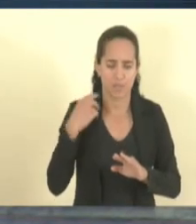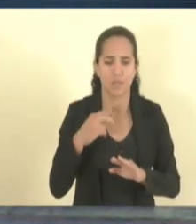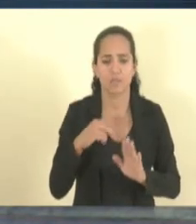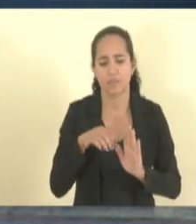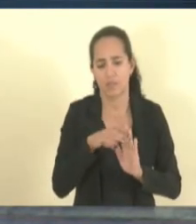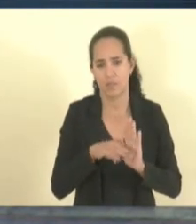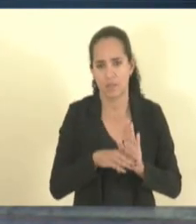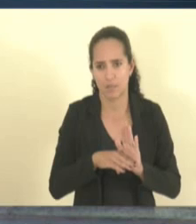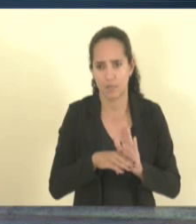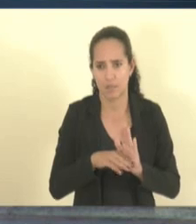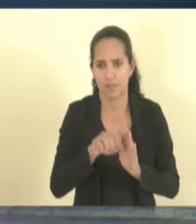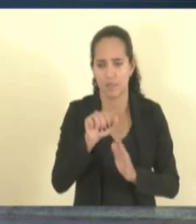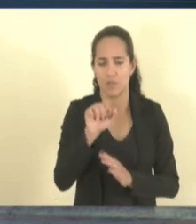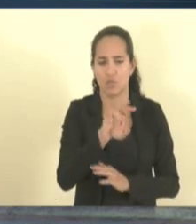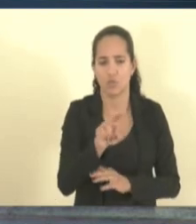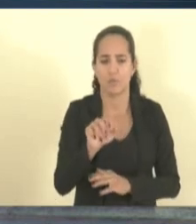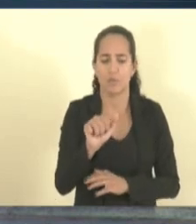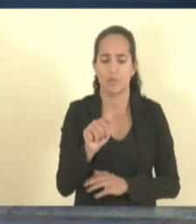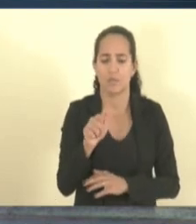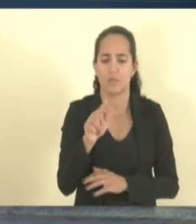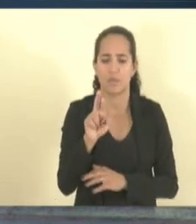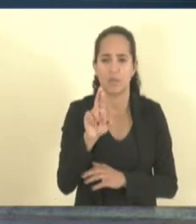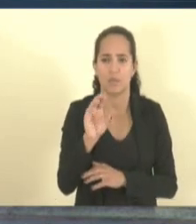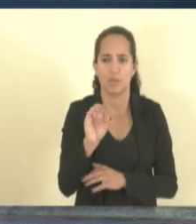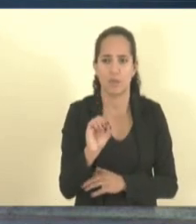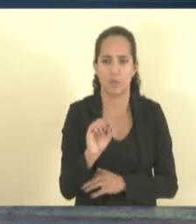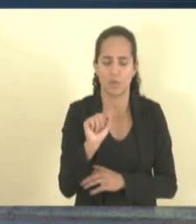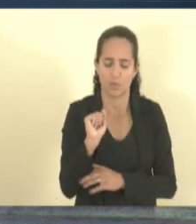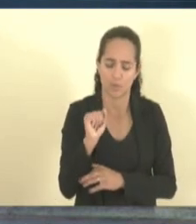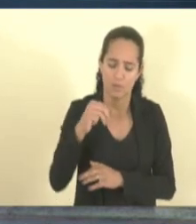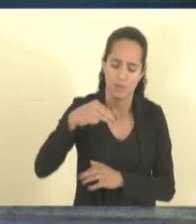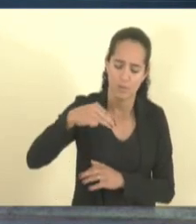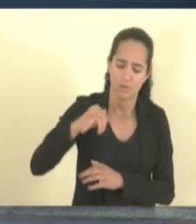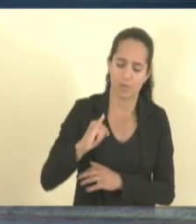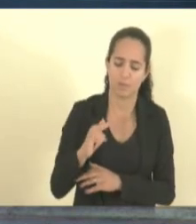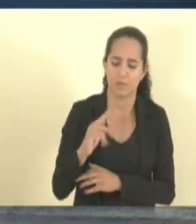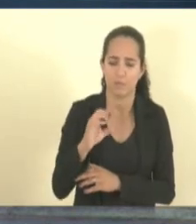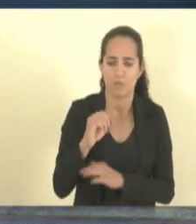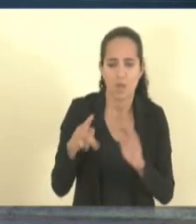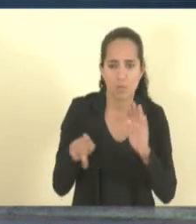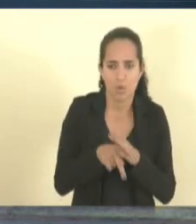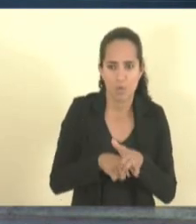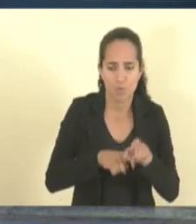Agro Amigo, programa de microcrédito rural